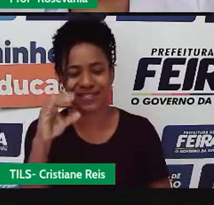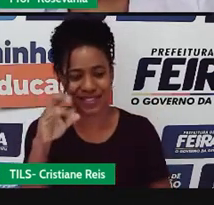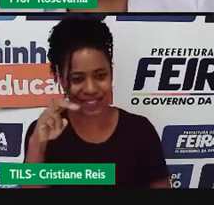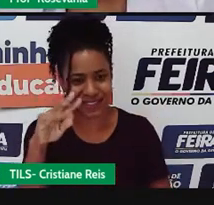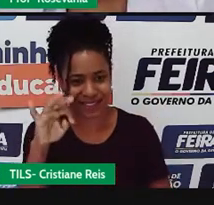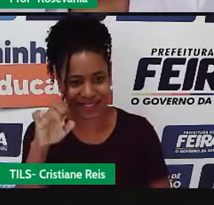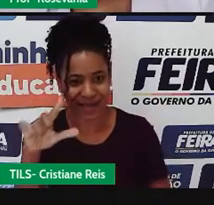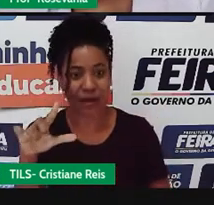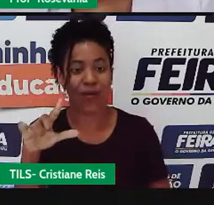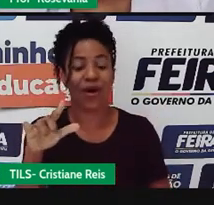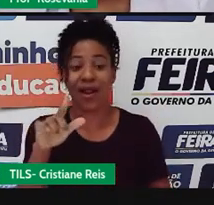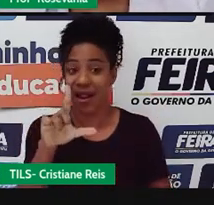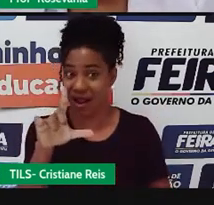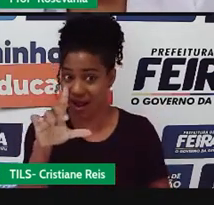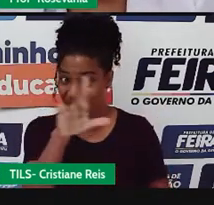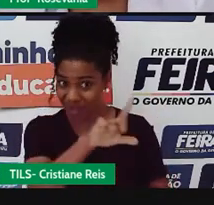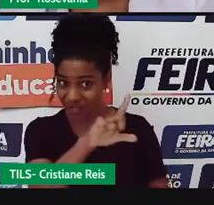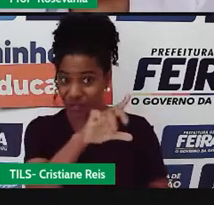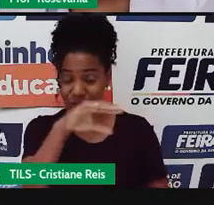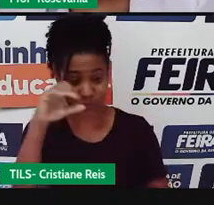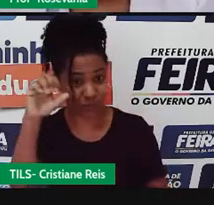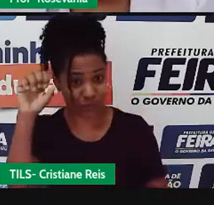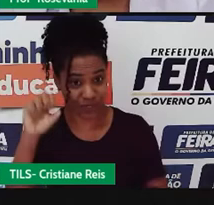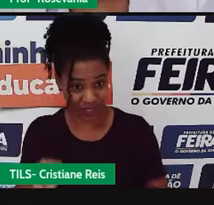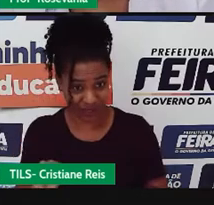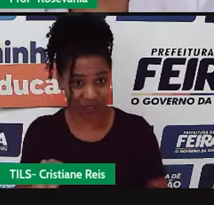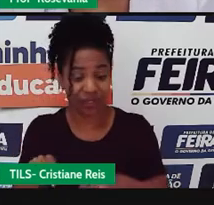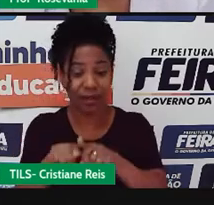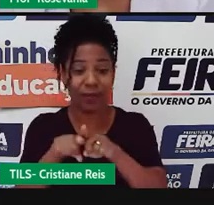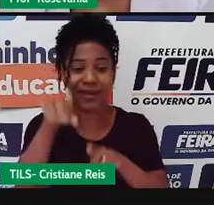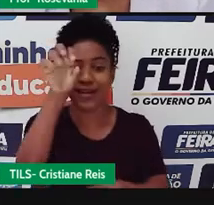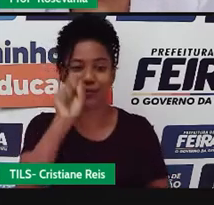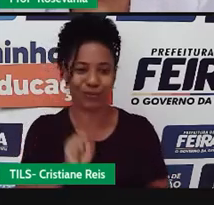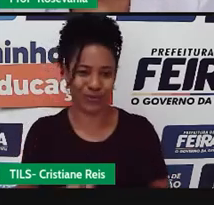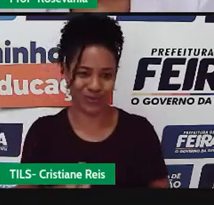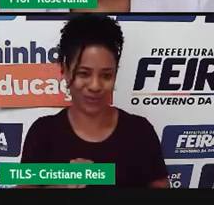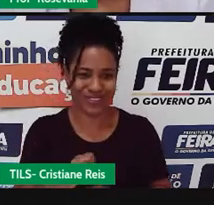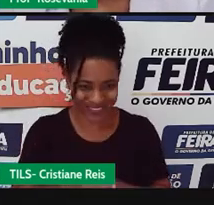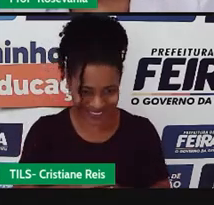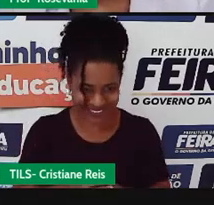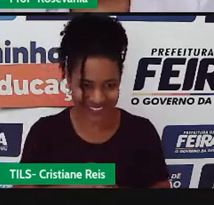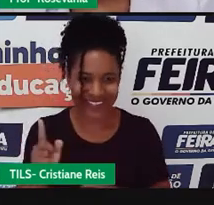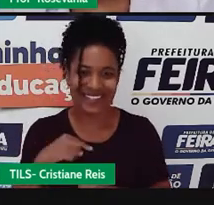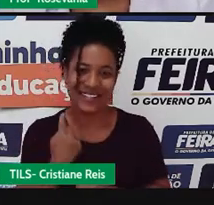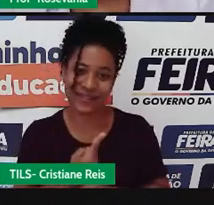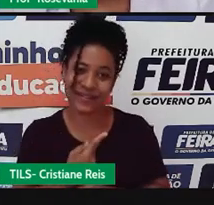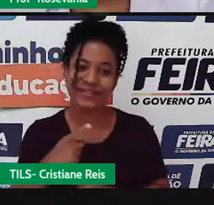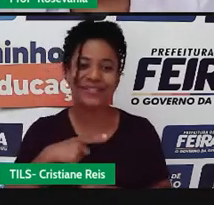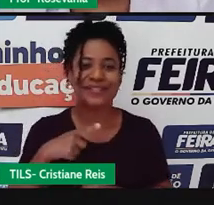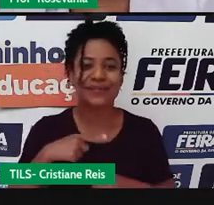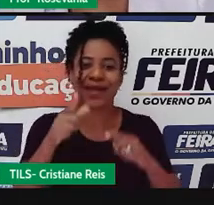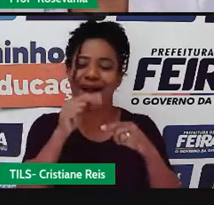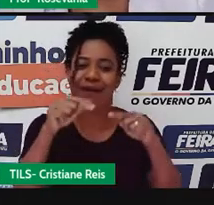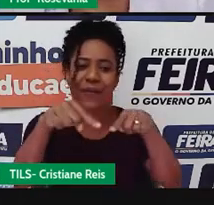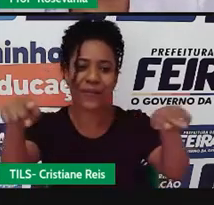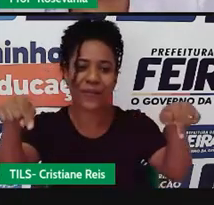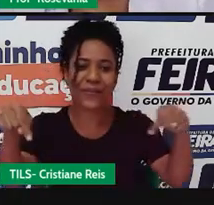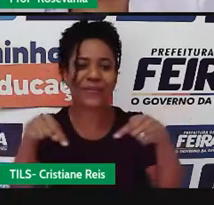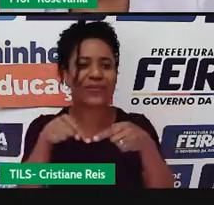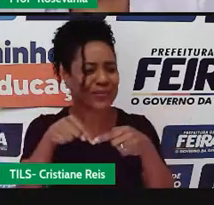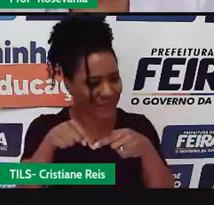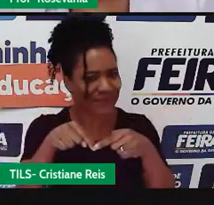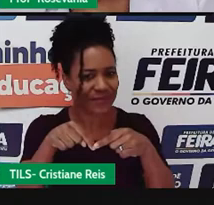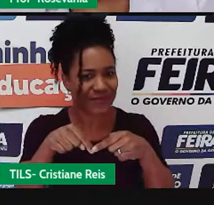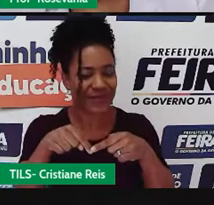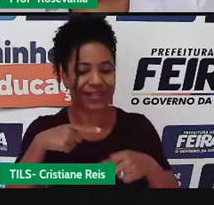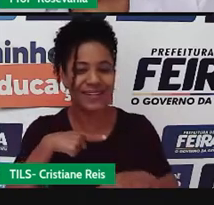Atlântico Leste, Atlântico Sudeste e Atlântico Sul. Então, nós temos aqui essas bacias e elas ficam, né, quase que